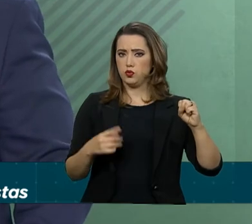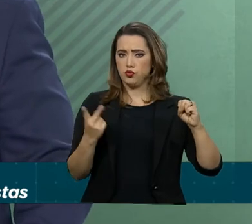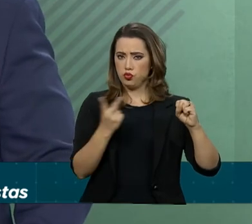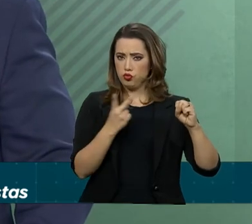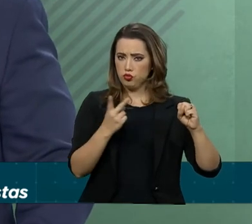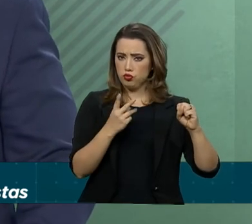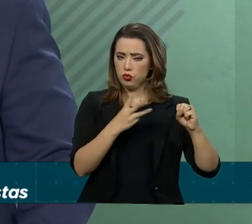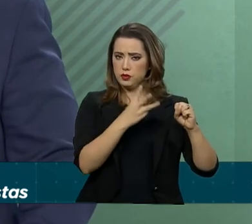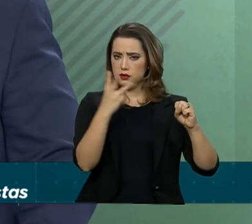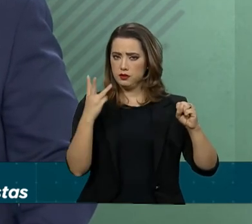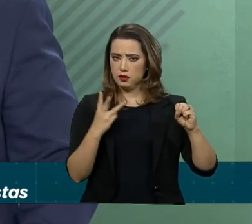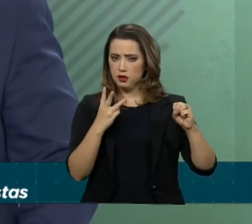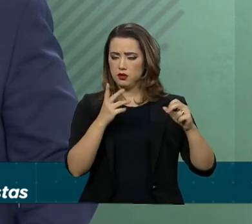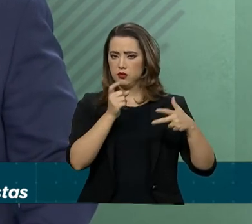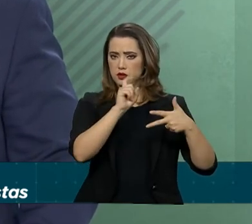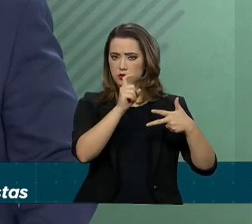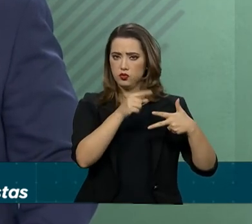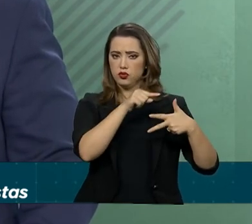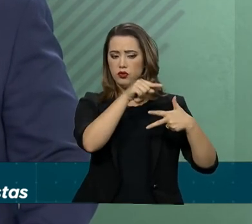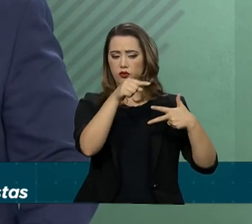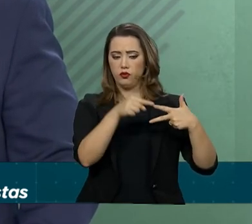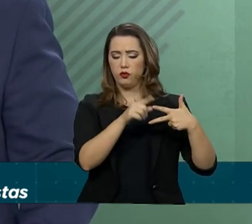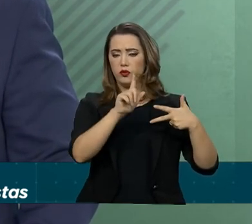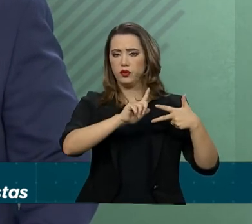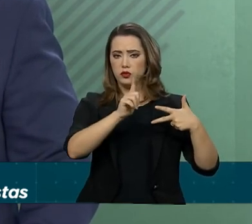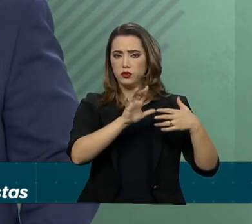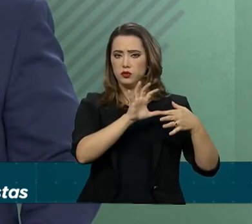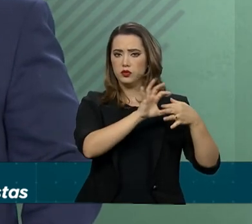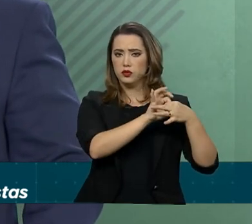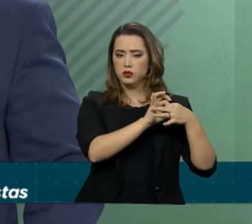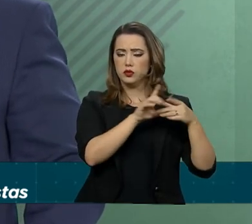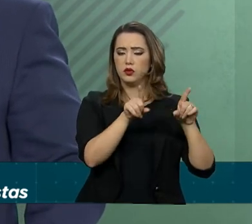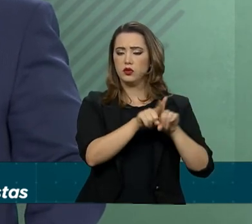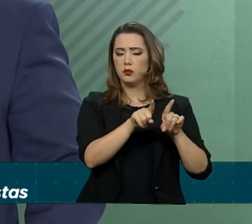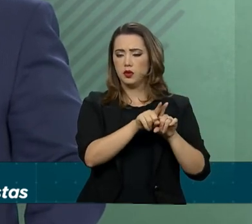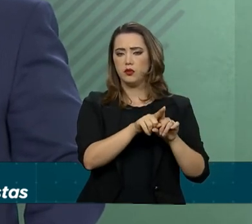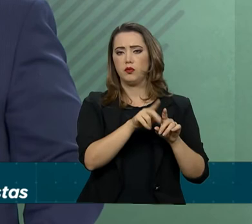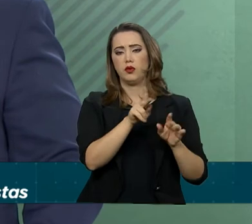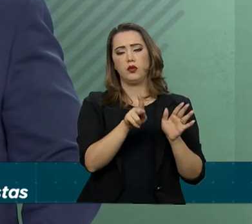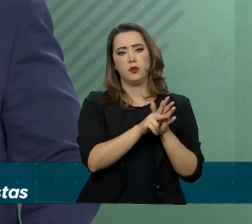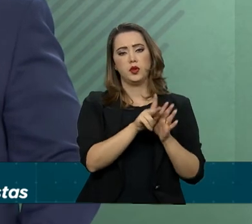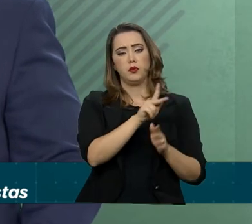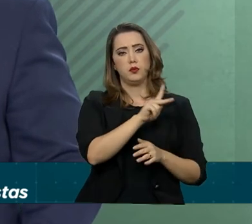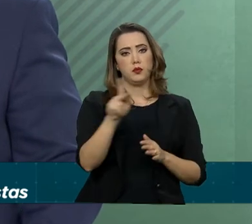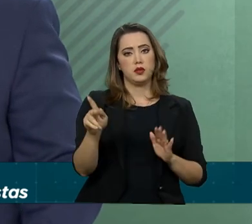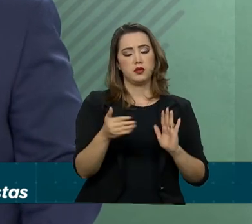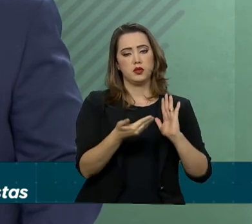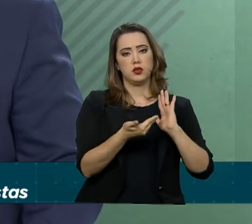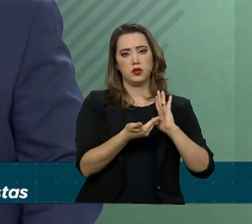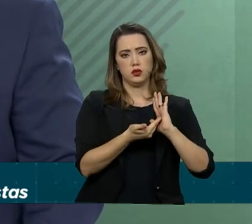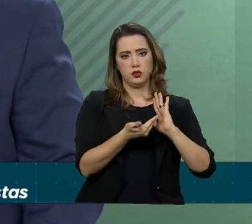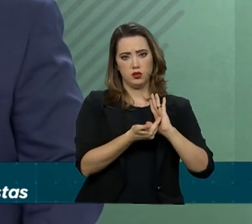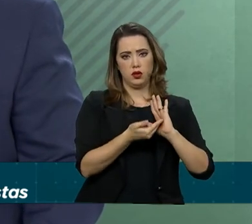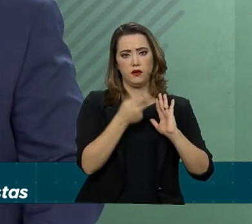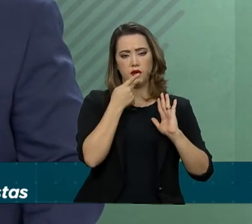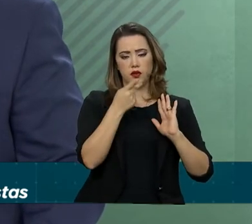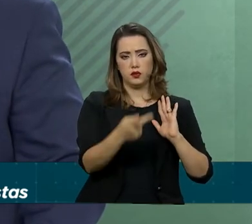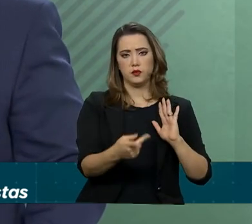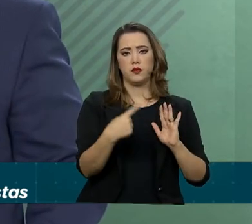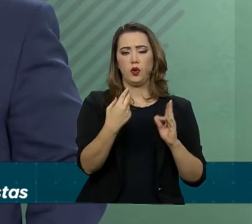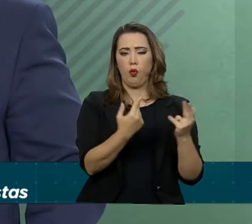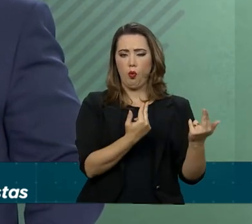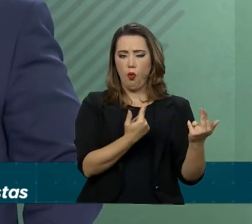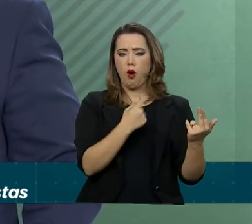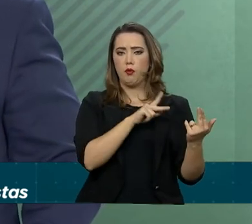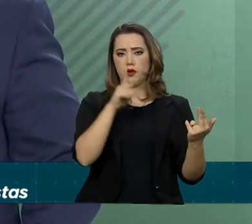E como o próprio presidente Rodrigo Maia disse, e a esse pensamento igualmente se associa o nosso